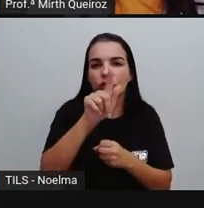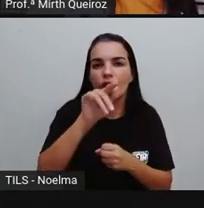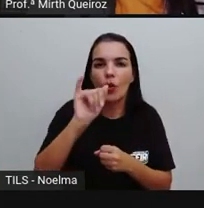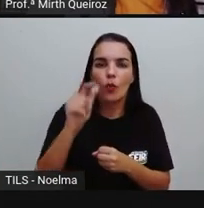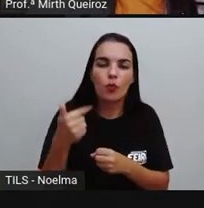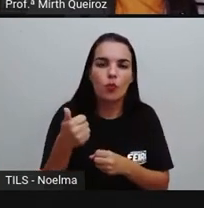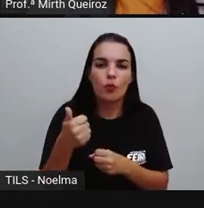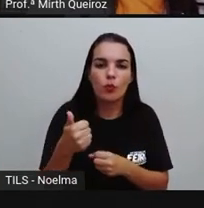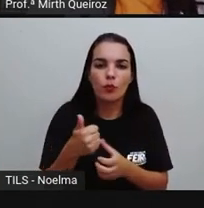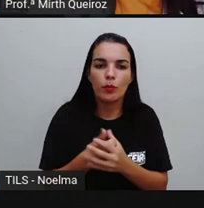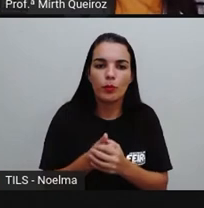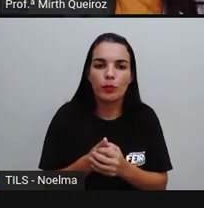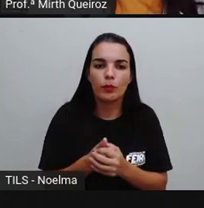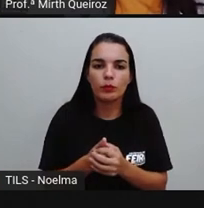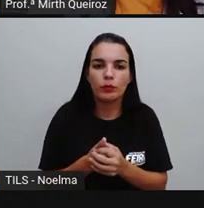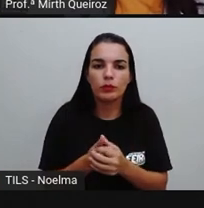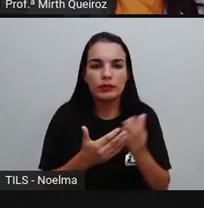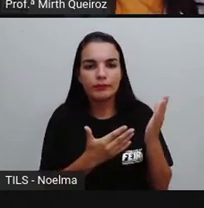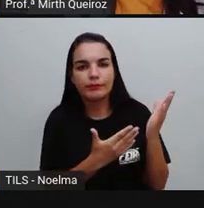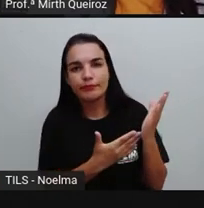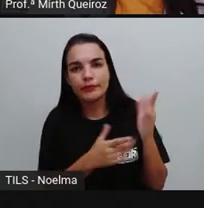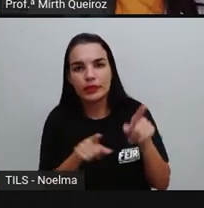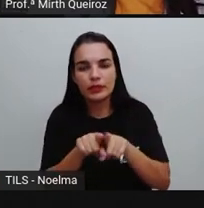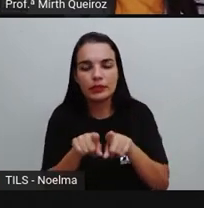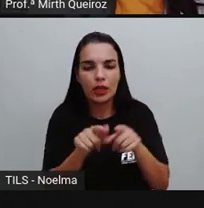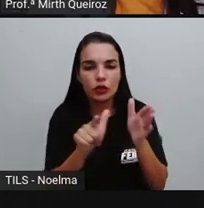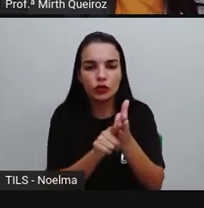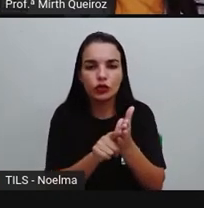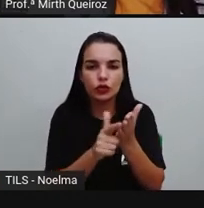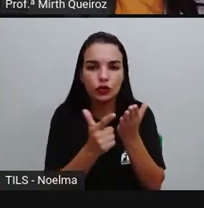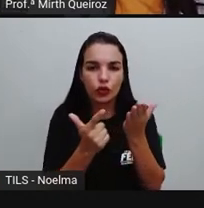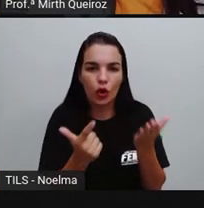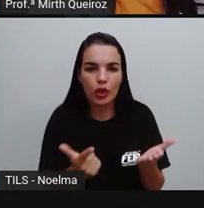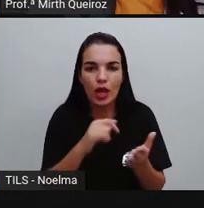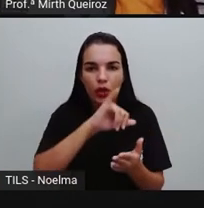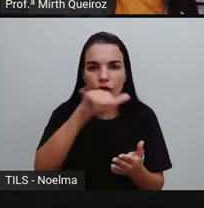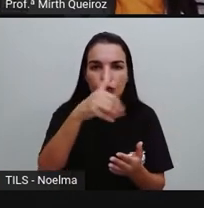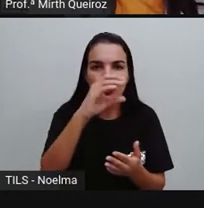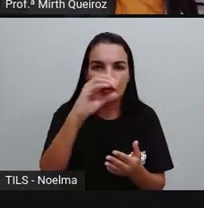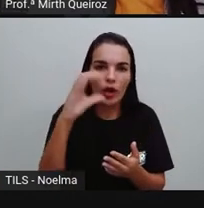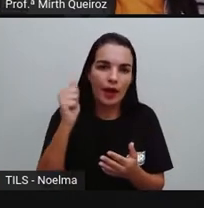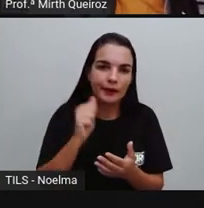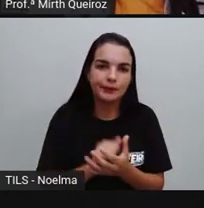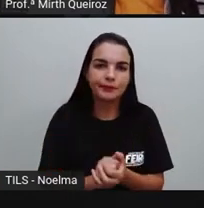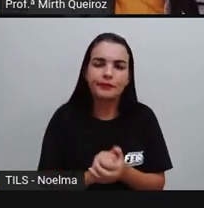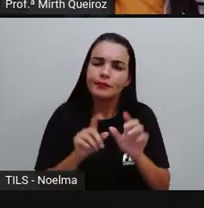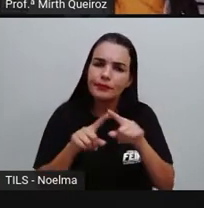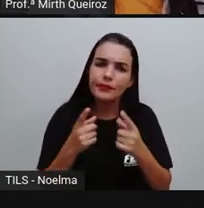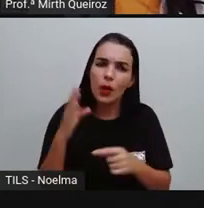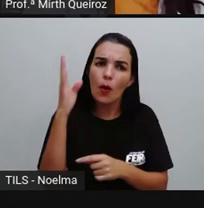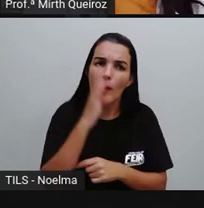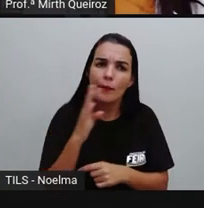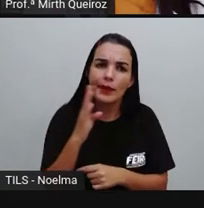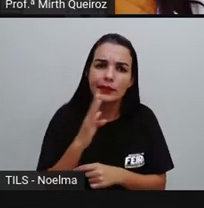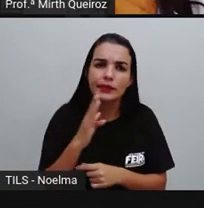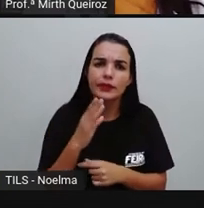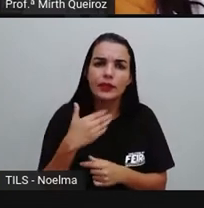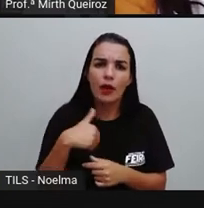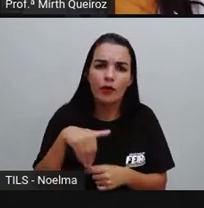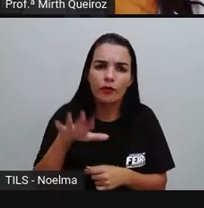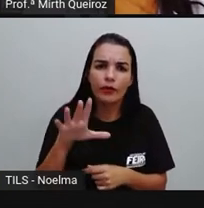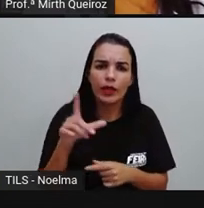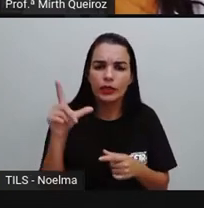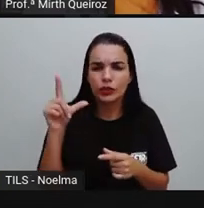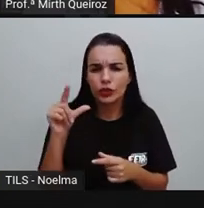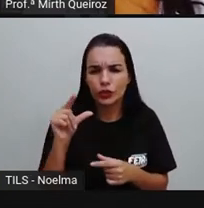certo? E retirado aí também a matéria do jornal Jota. E aí nós temos alguns exemplos